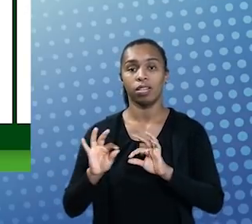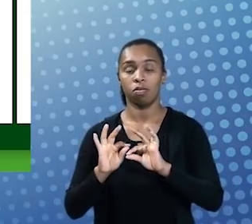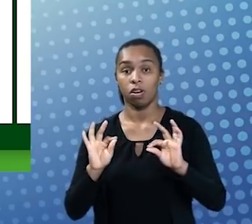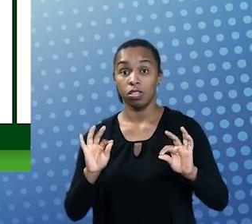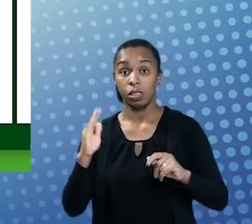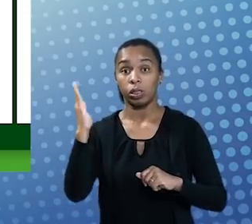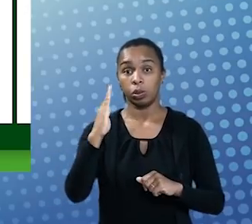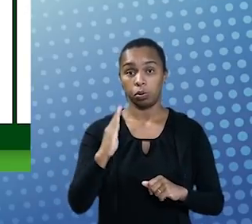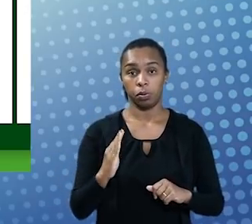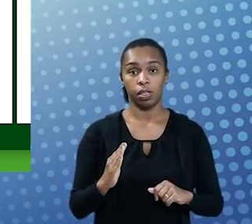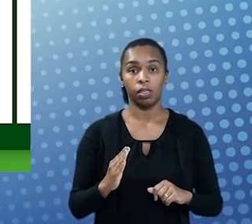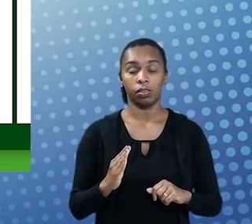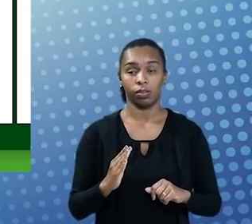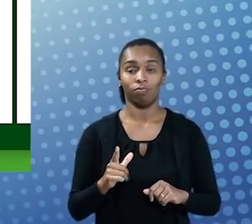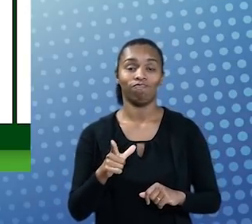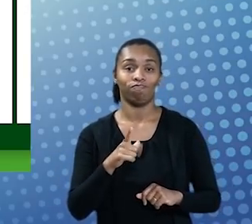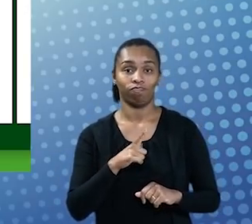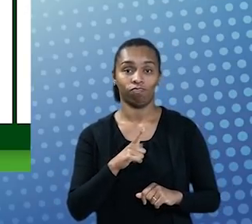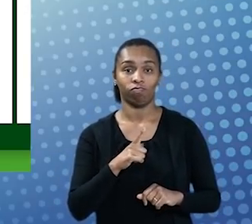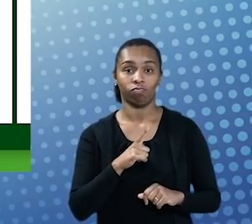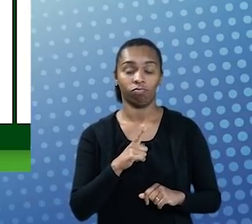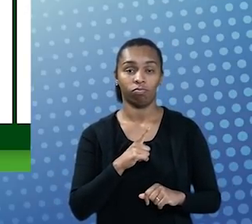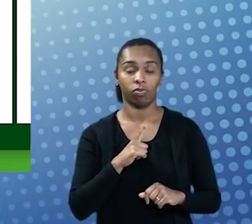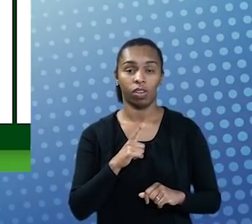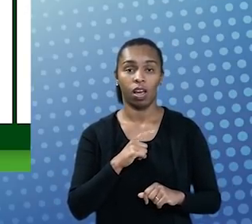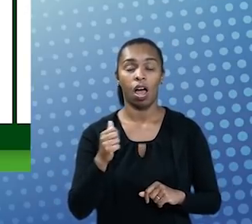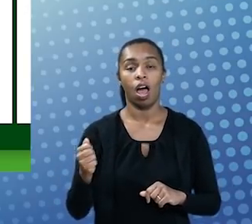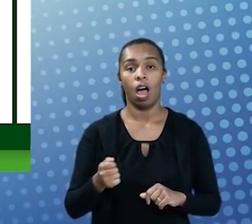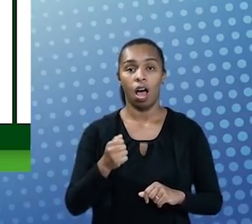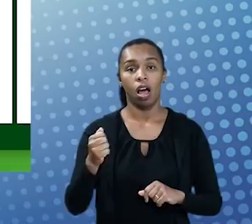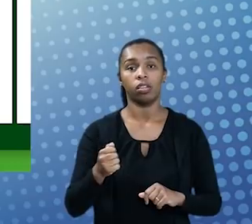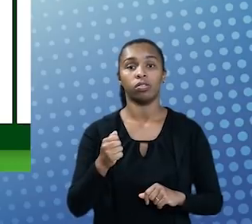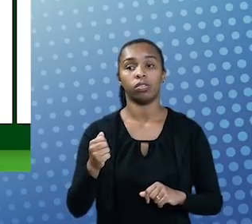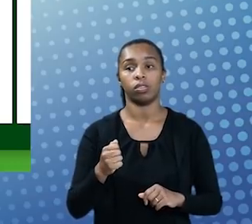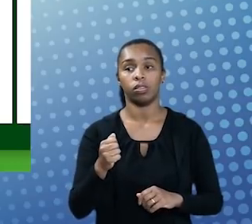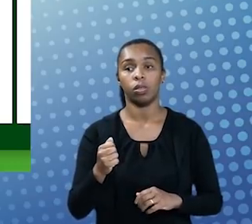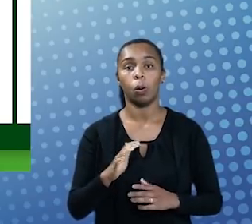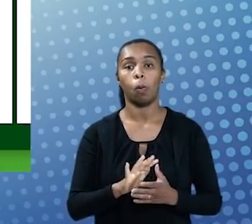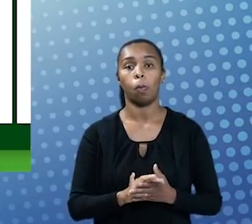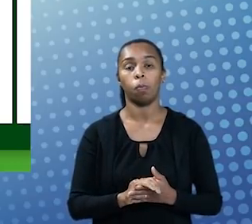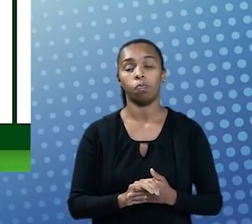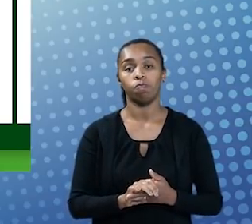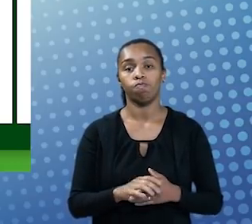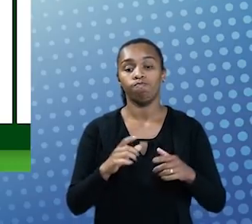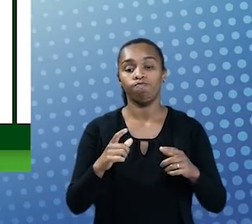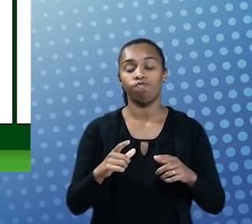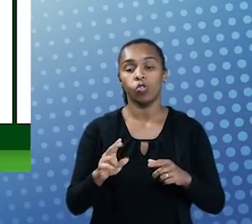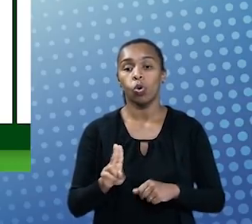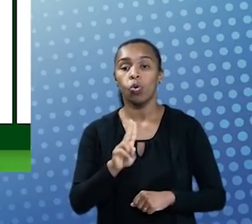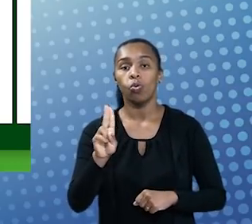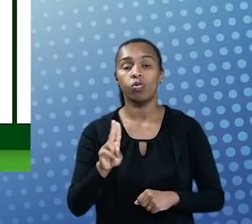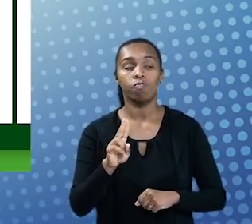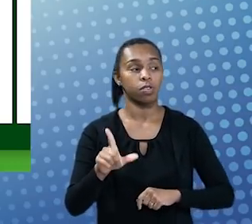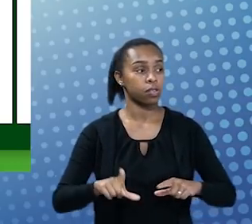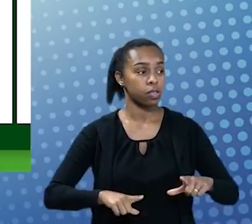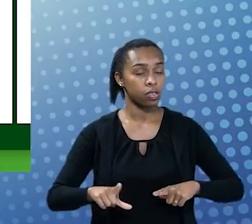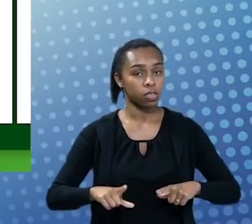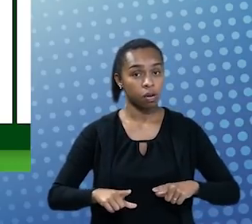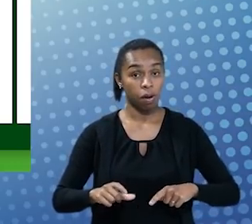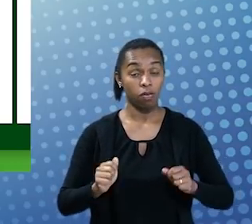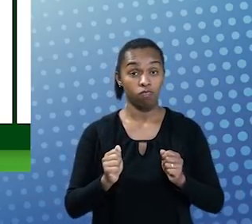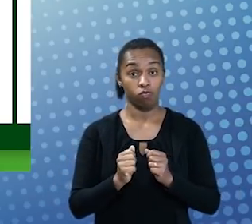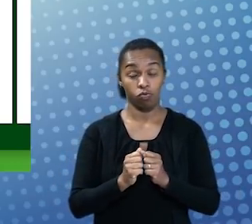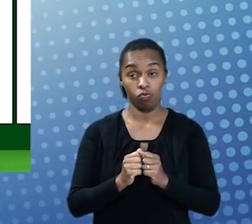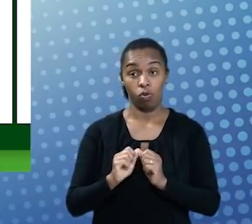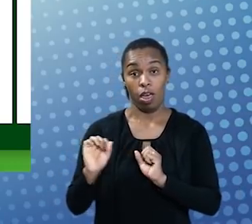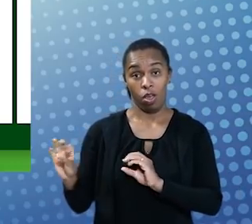Brasil. Nós temos a Associação Universidade em Rede, onde as universidades que trabalham com a educação